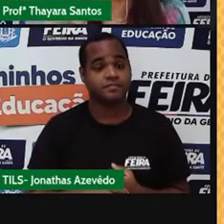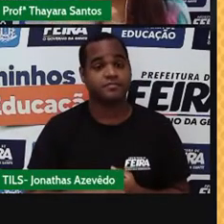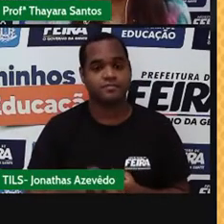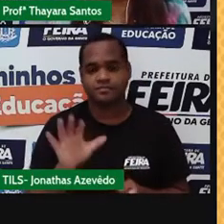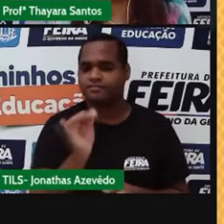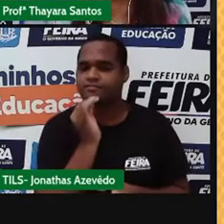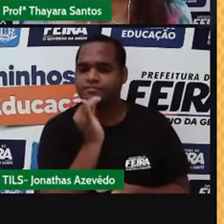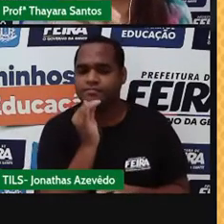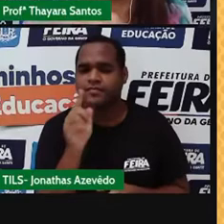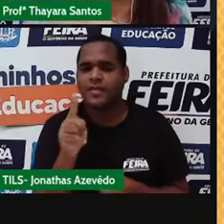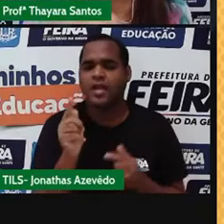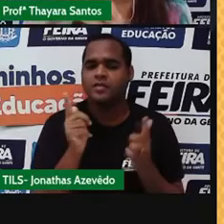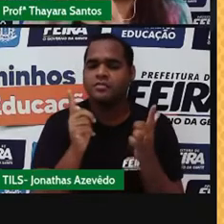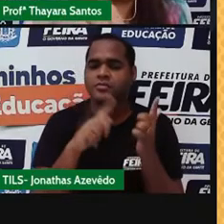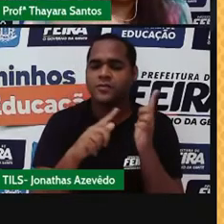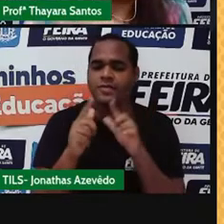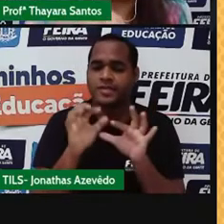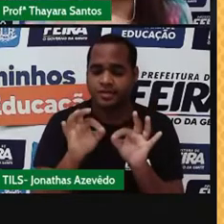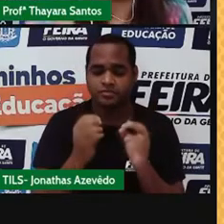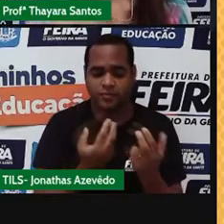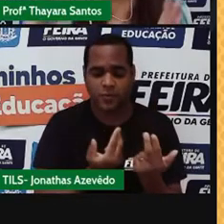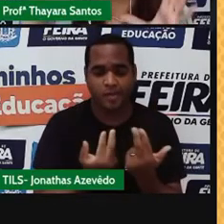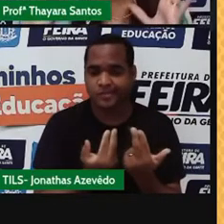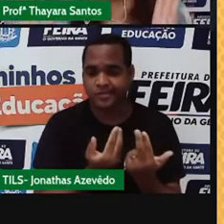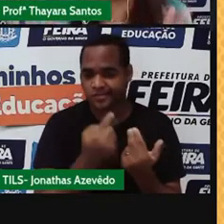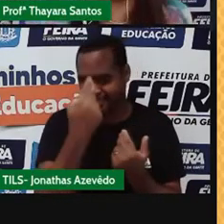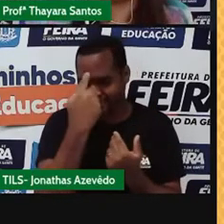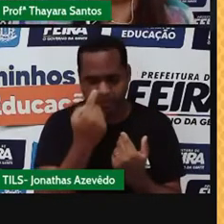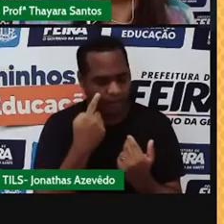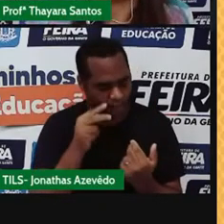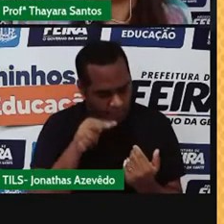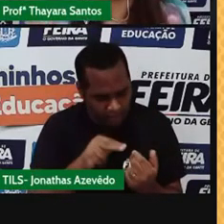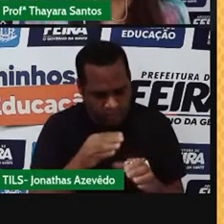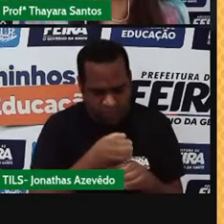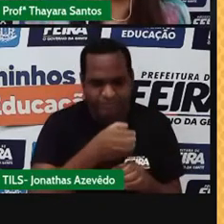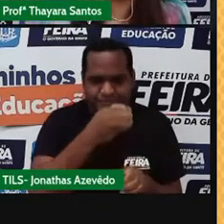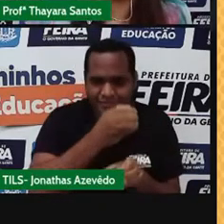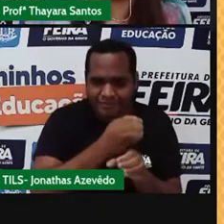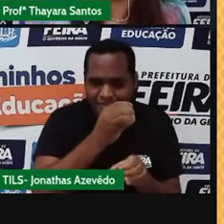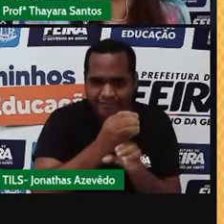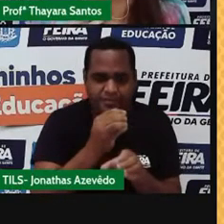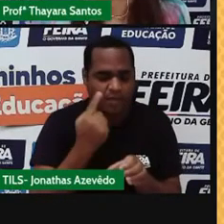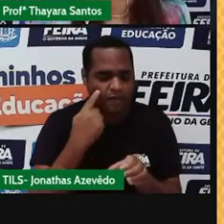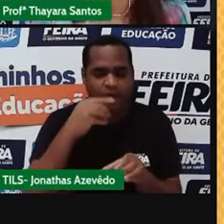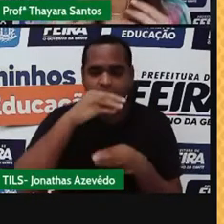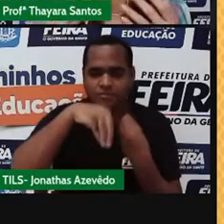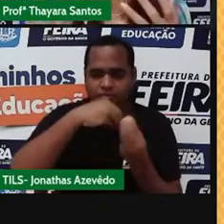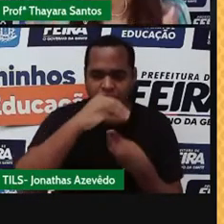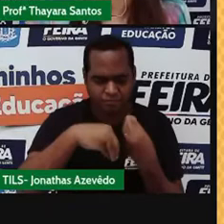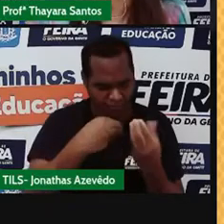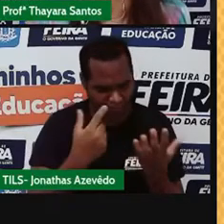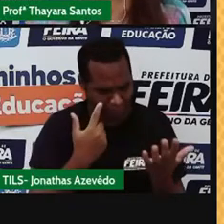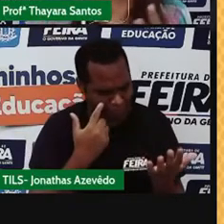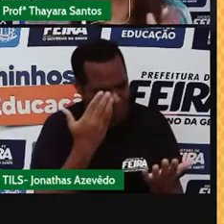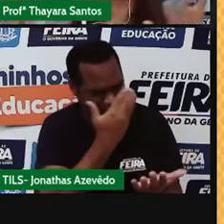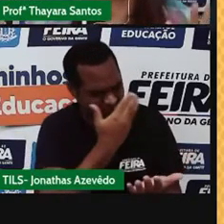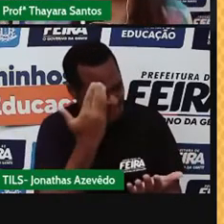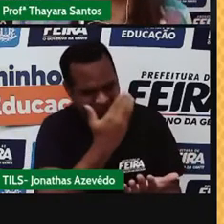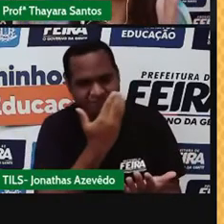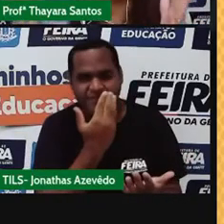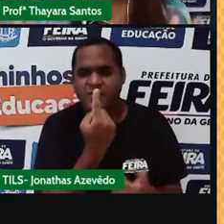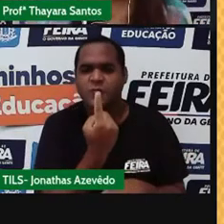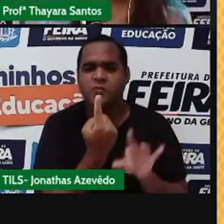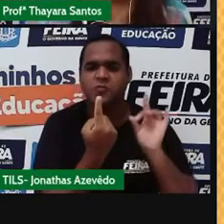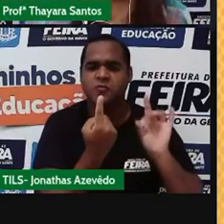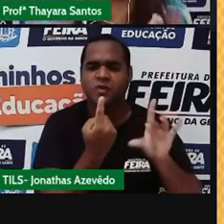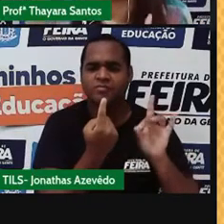elas conseguirem ficar do mesmo jeito. A gente olha para aquele recipiente onde está essas duas substâncias e só enxerga uma